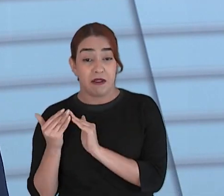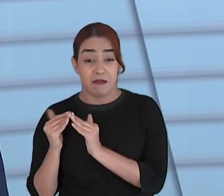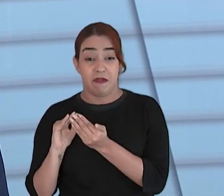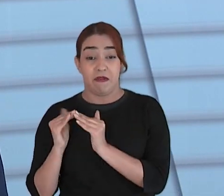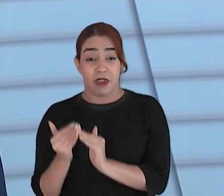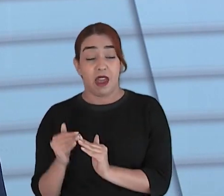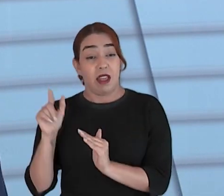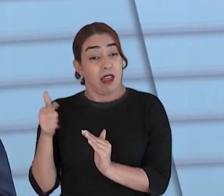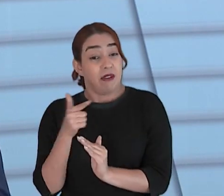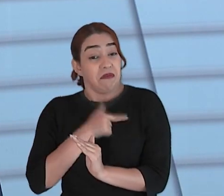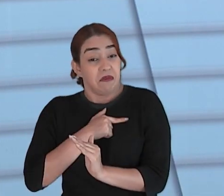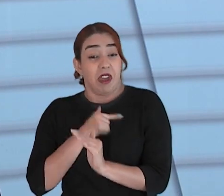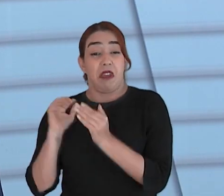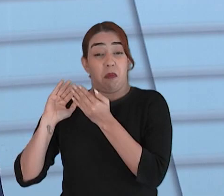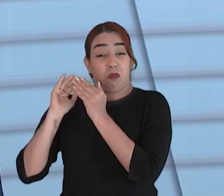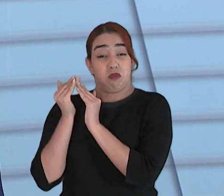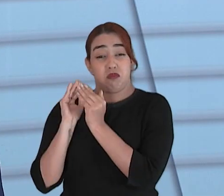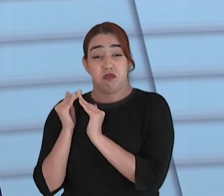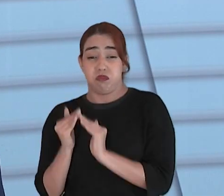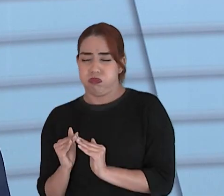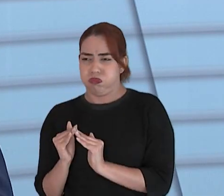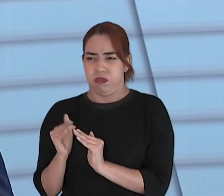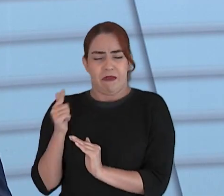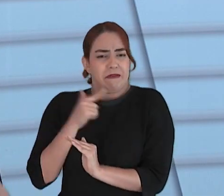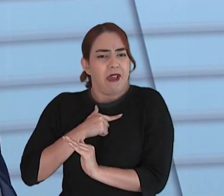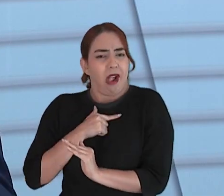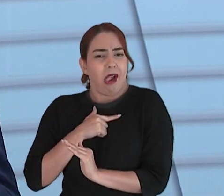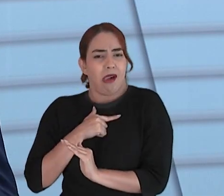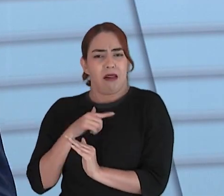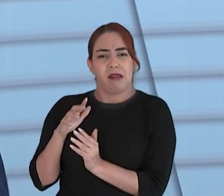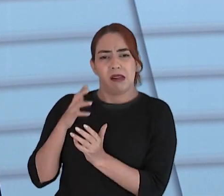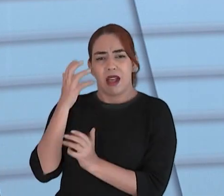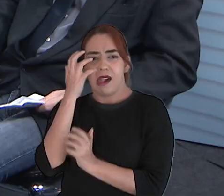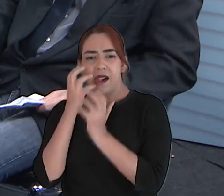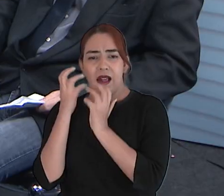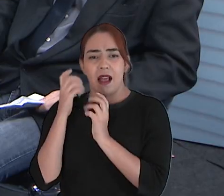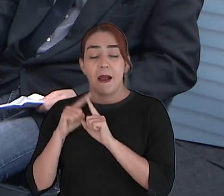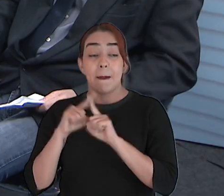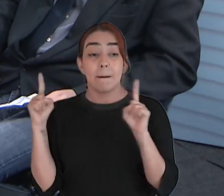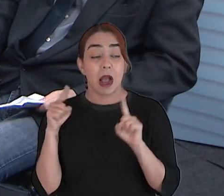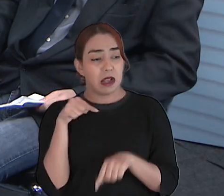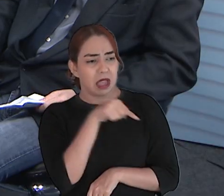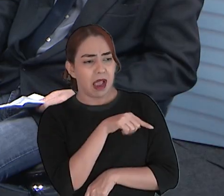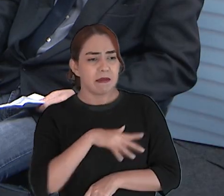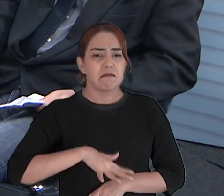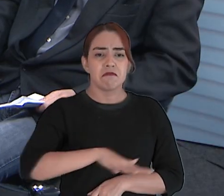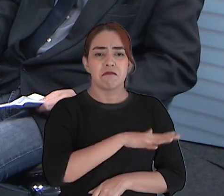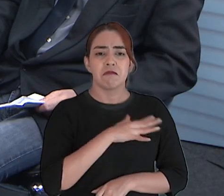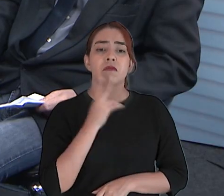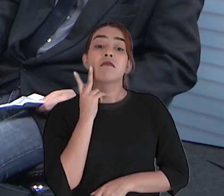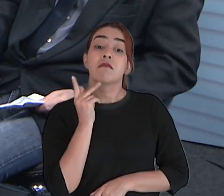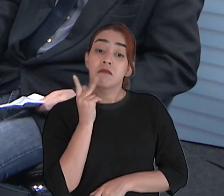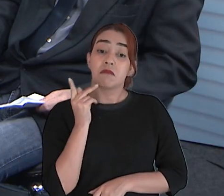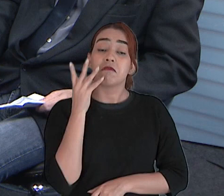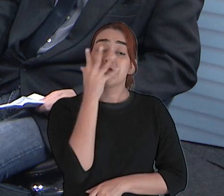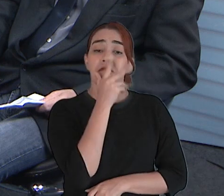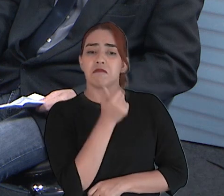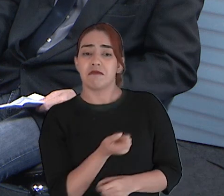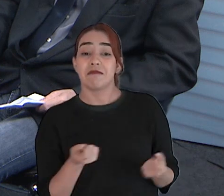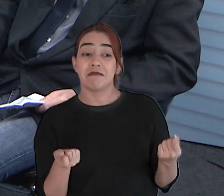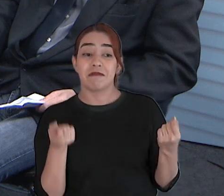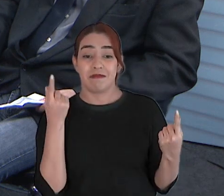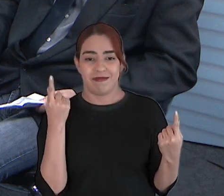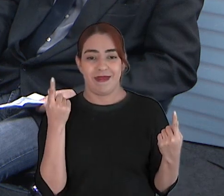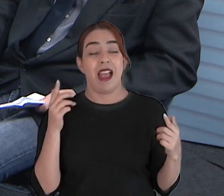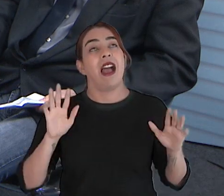o negócio é feio aqui não estou achando essa coisa então assim a percepção a percepção interessante isso não estou dizendo que a gente está